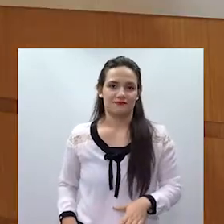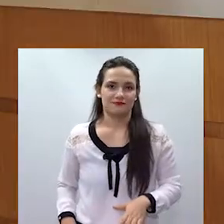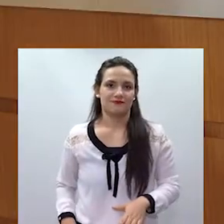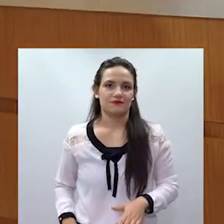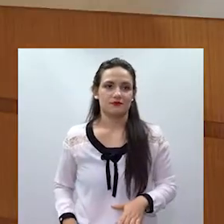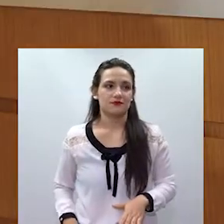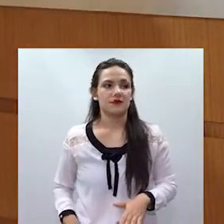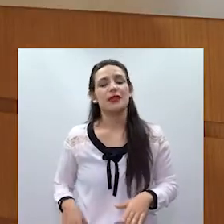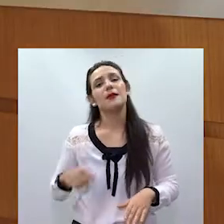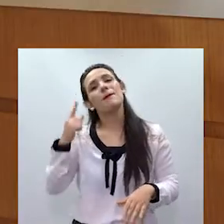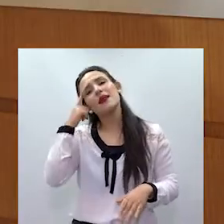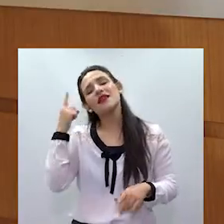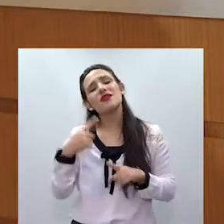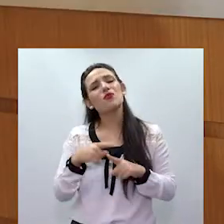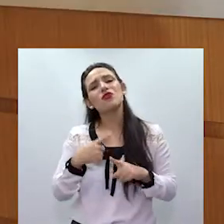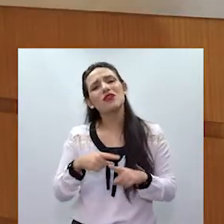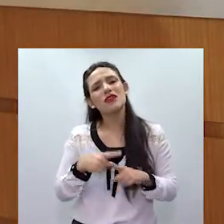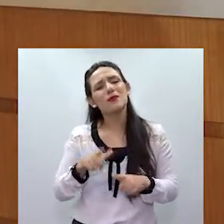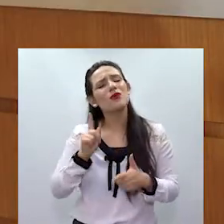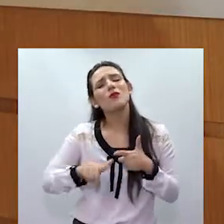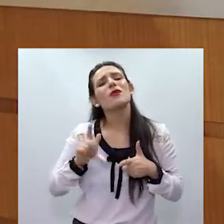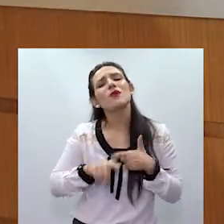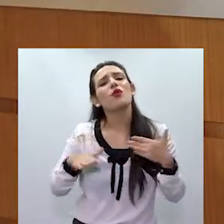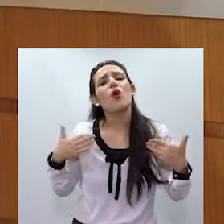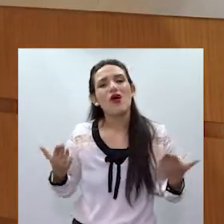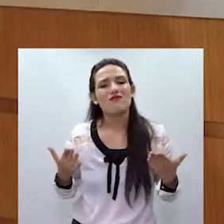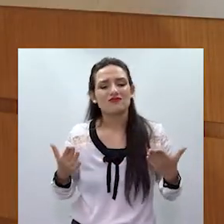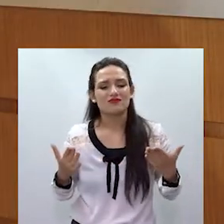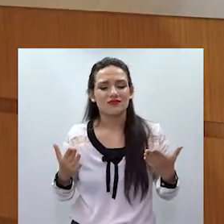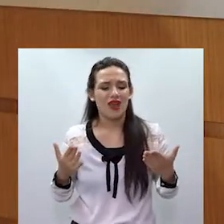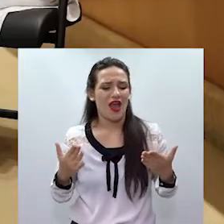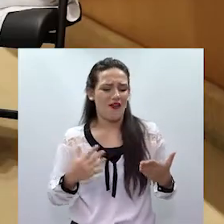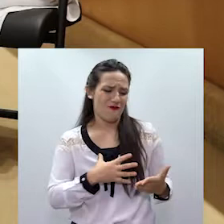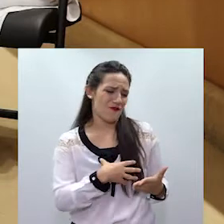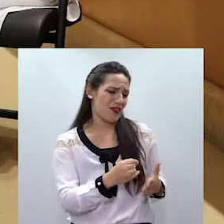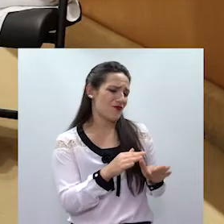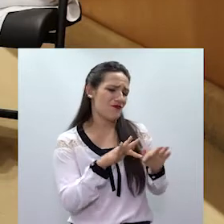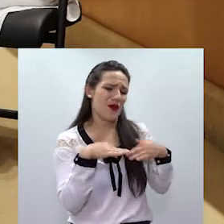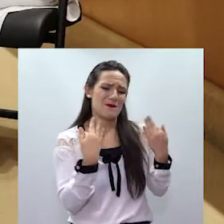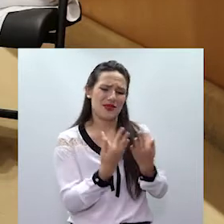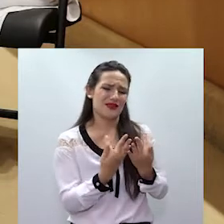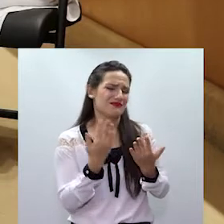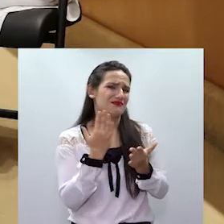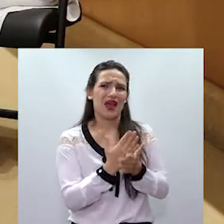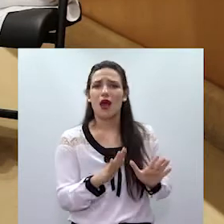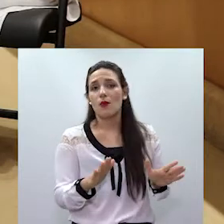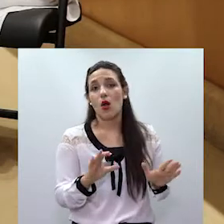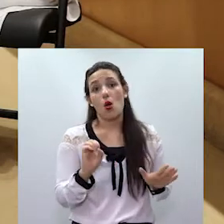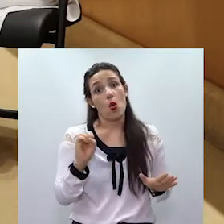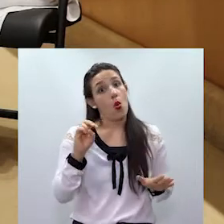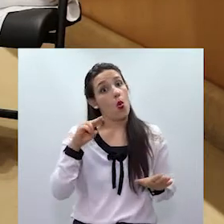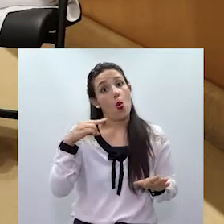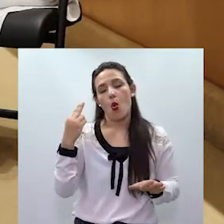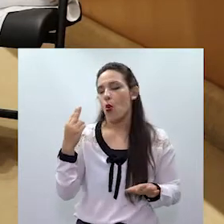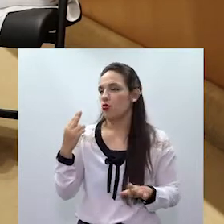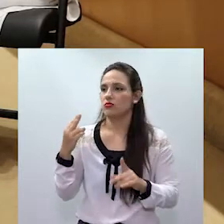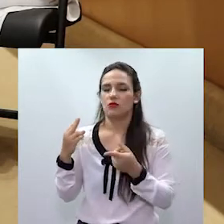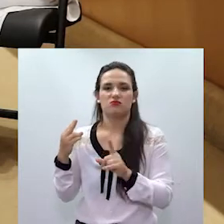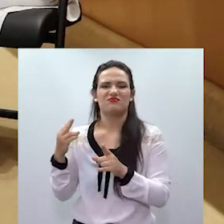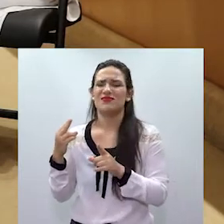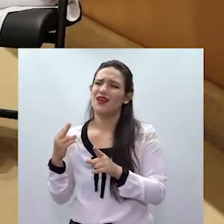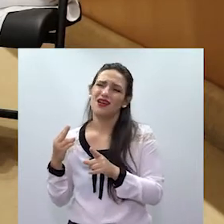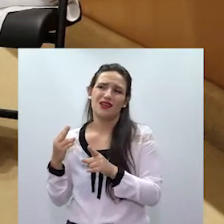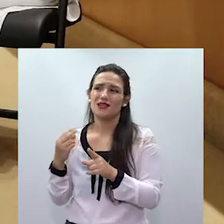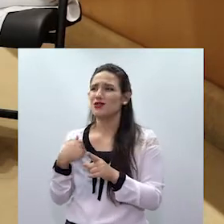pensando nos filhos, na família, medo de vingança do agressor. Então, são os motivos principais pelos quais a mulher não